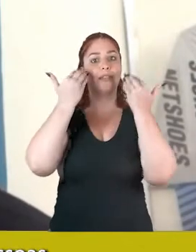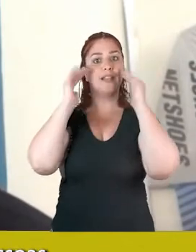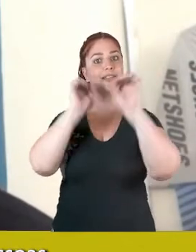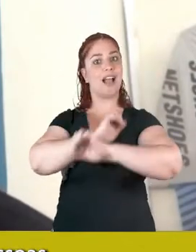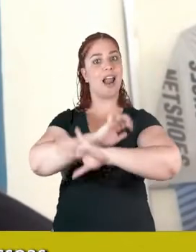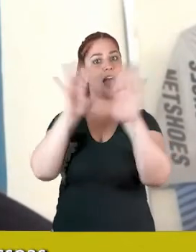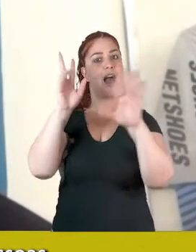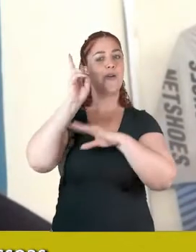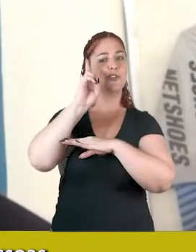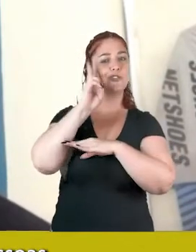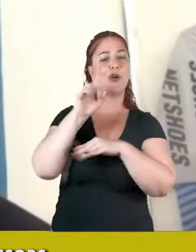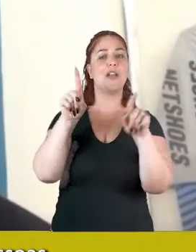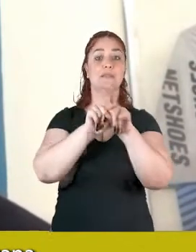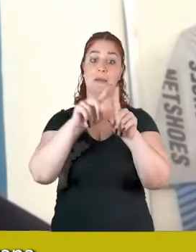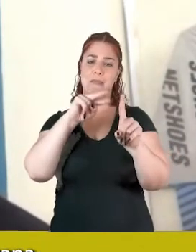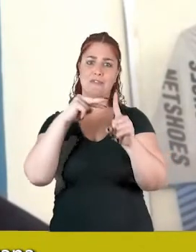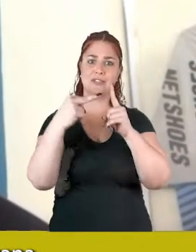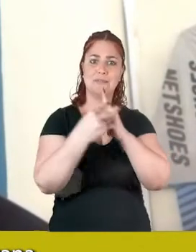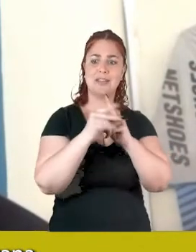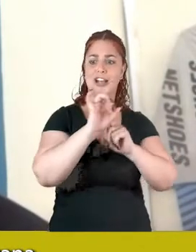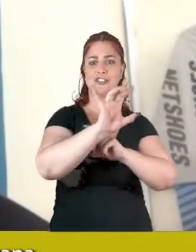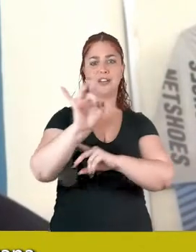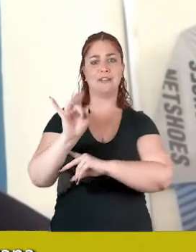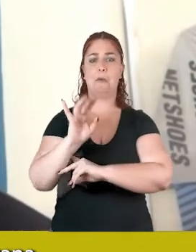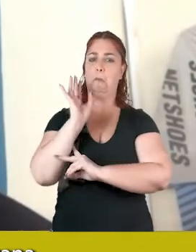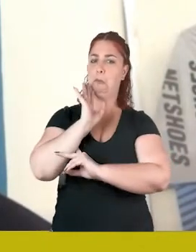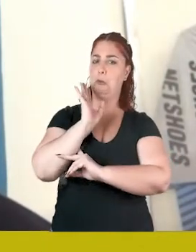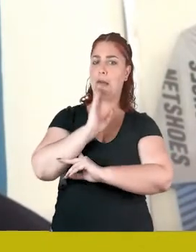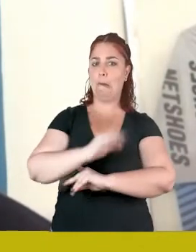a aceitação das pessoas, isso tem me adeguado bastante.